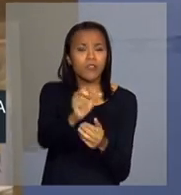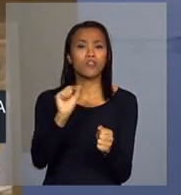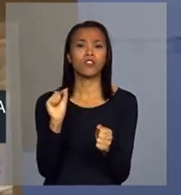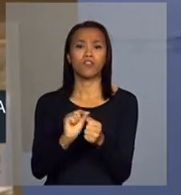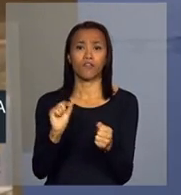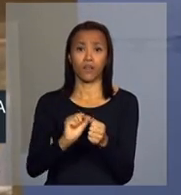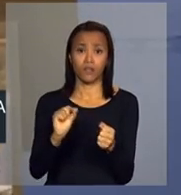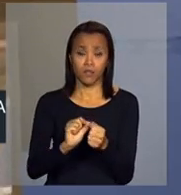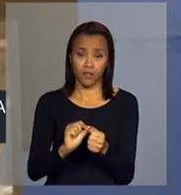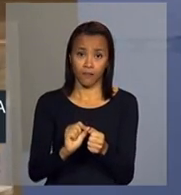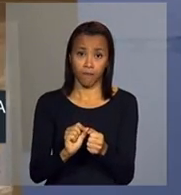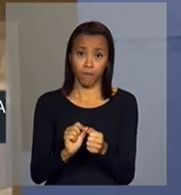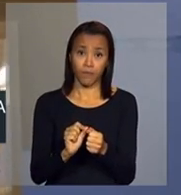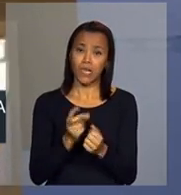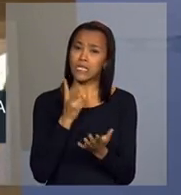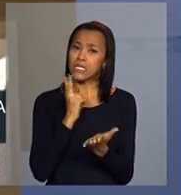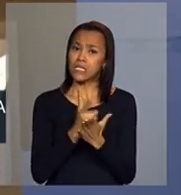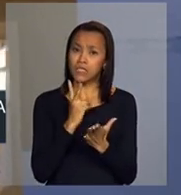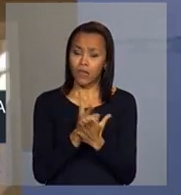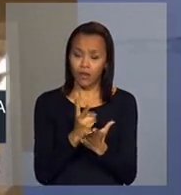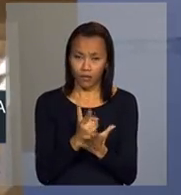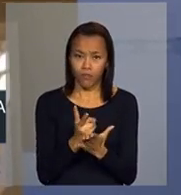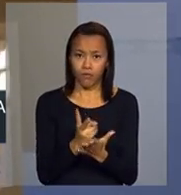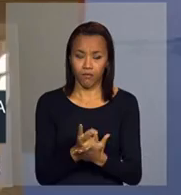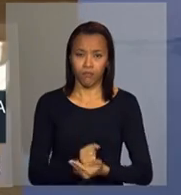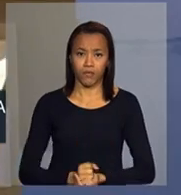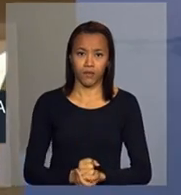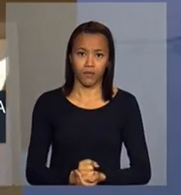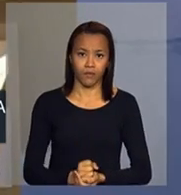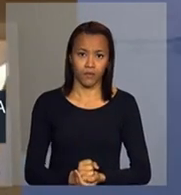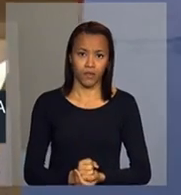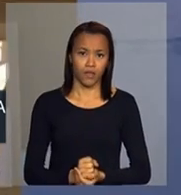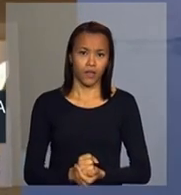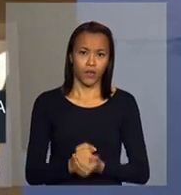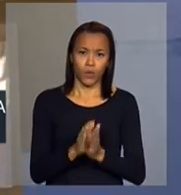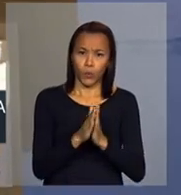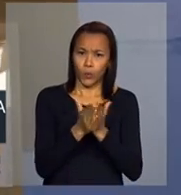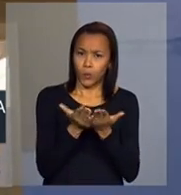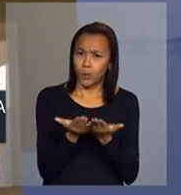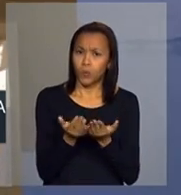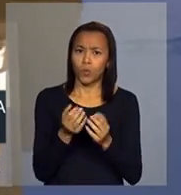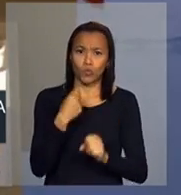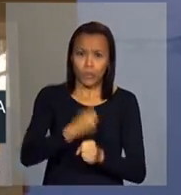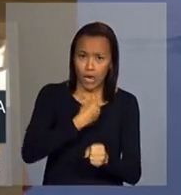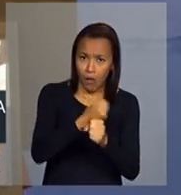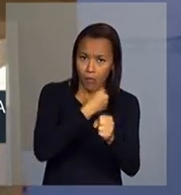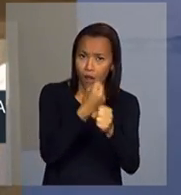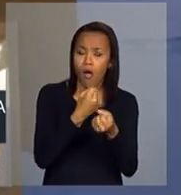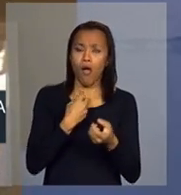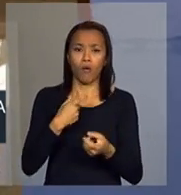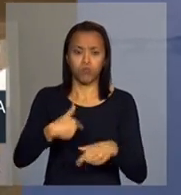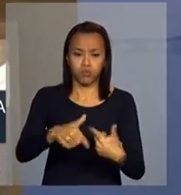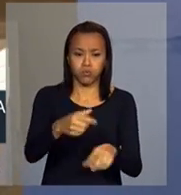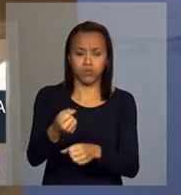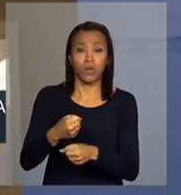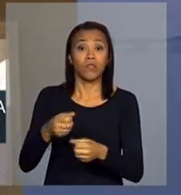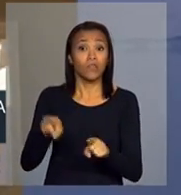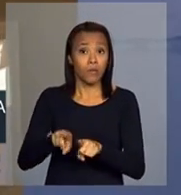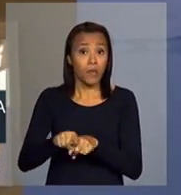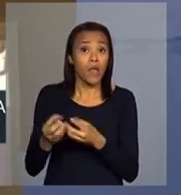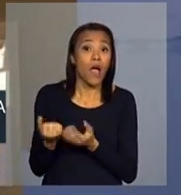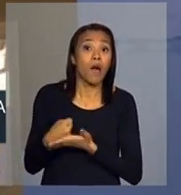trazia sempre uma obra e um benefício. Trazia obras e